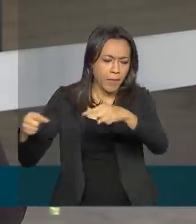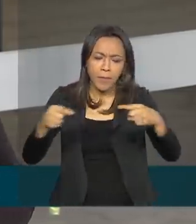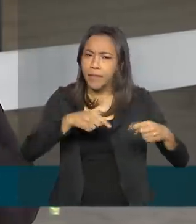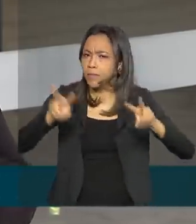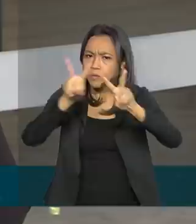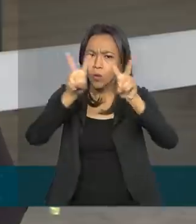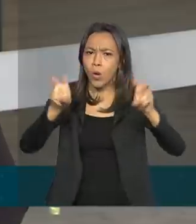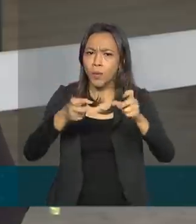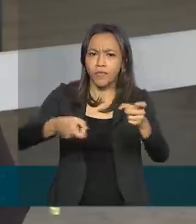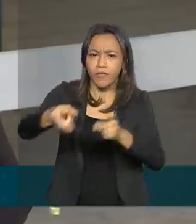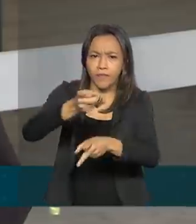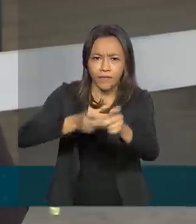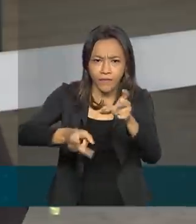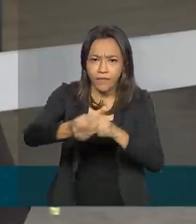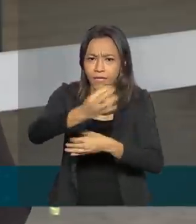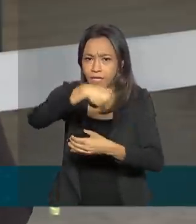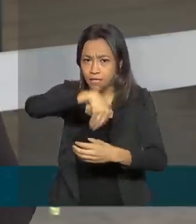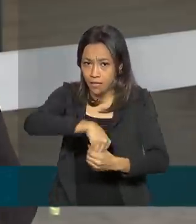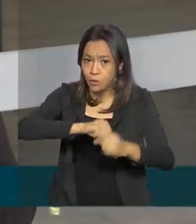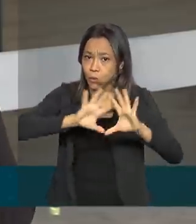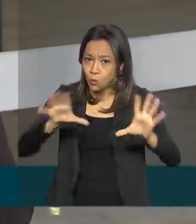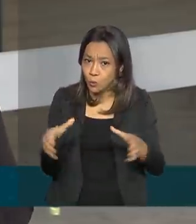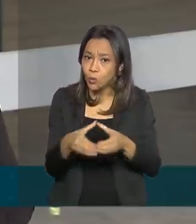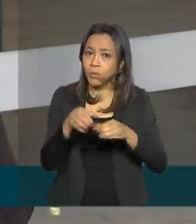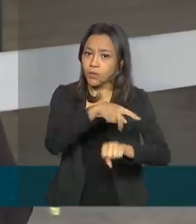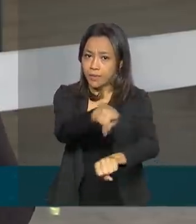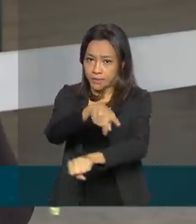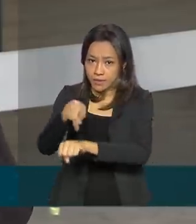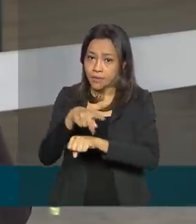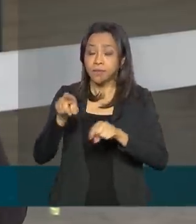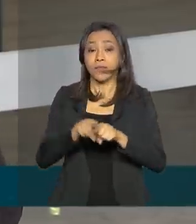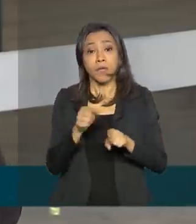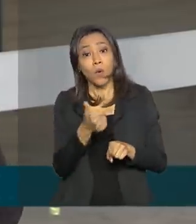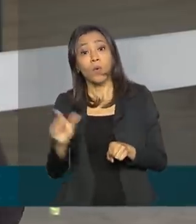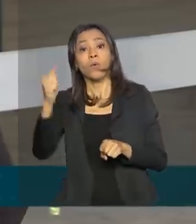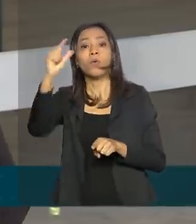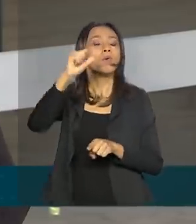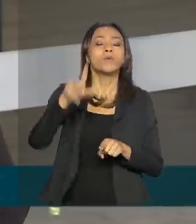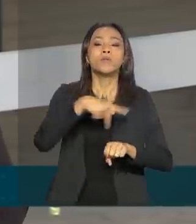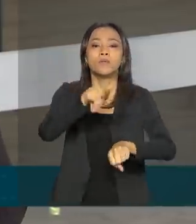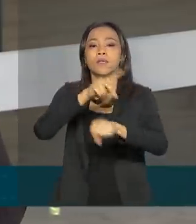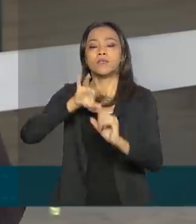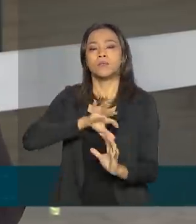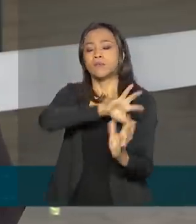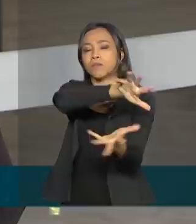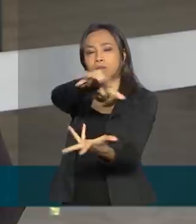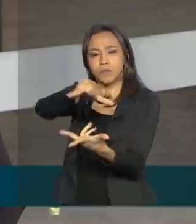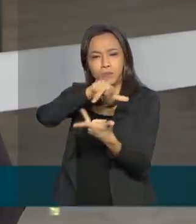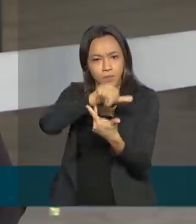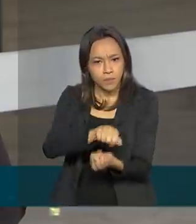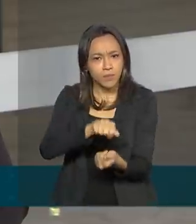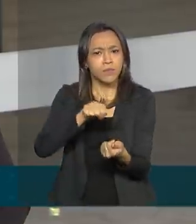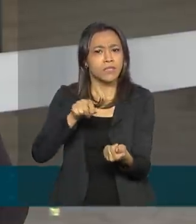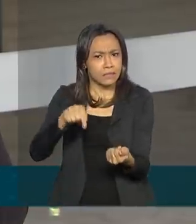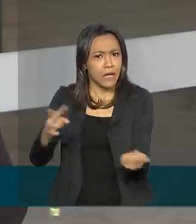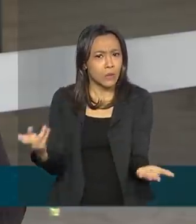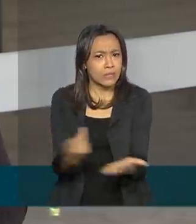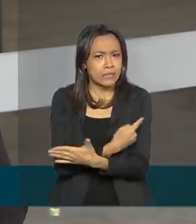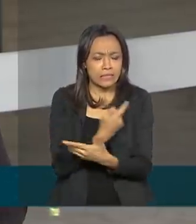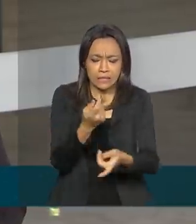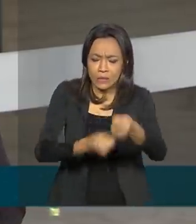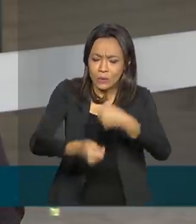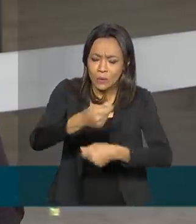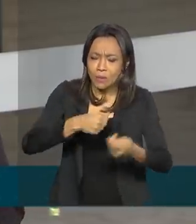e econômicas dentro do bloco, dentro dos países e também com outros países do mundo, com outros blocos, no momento em que a economia global